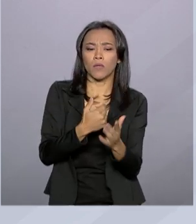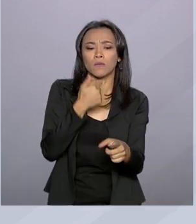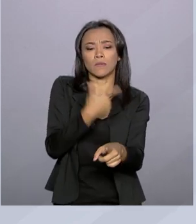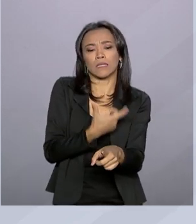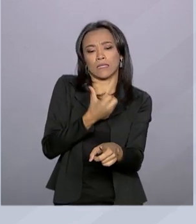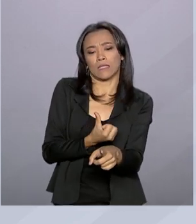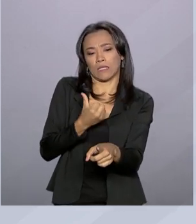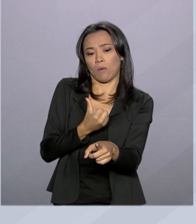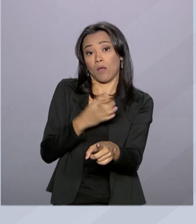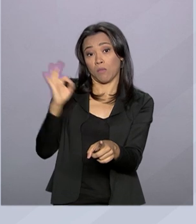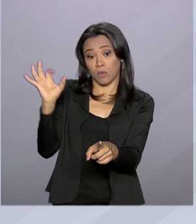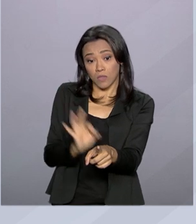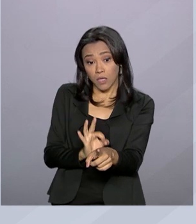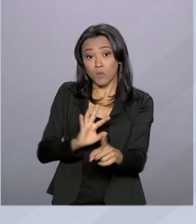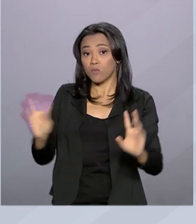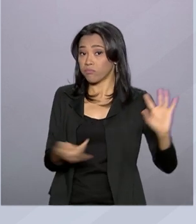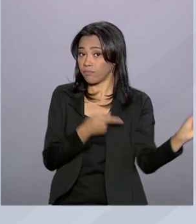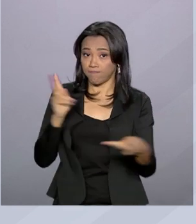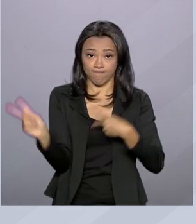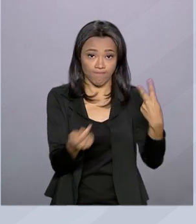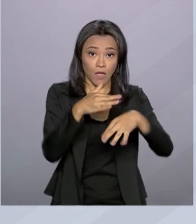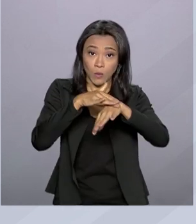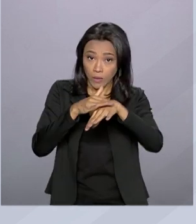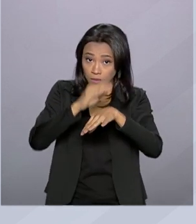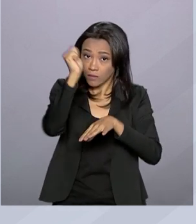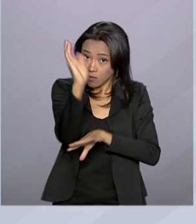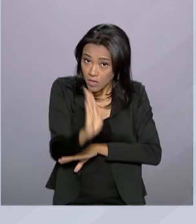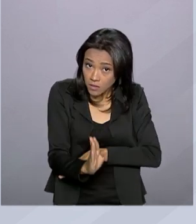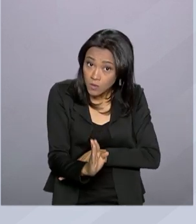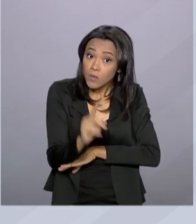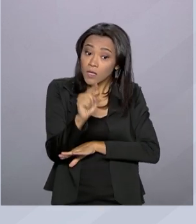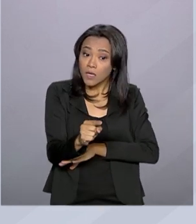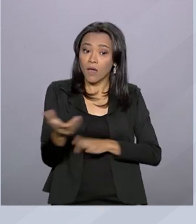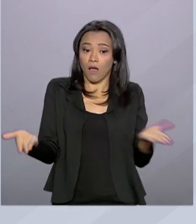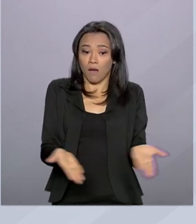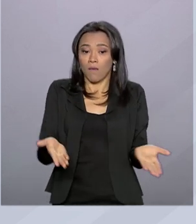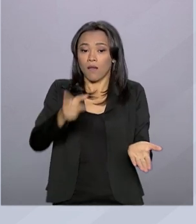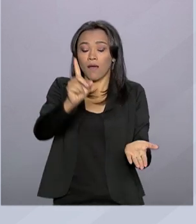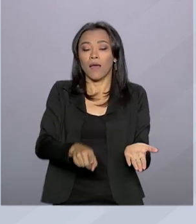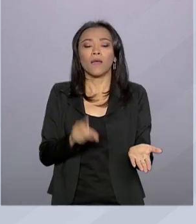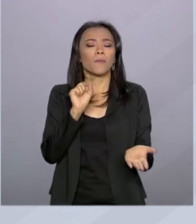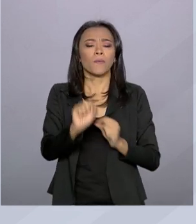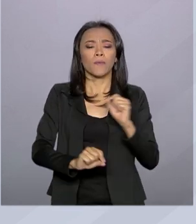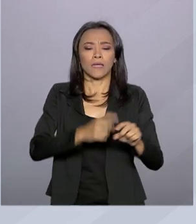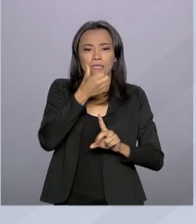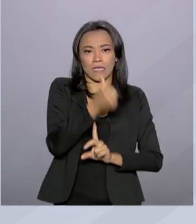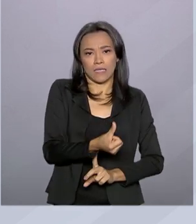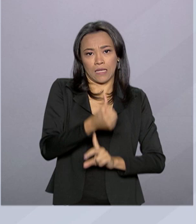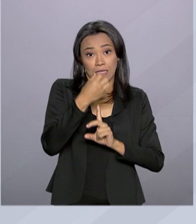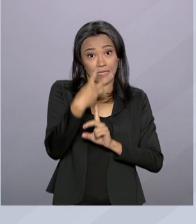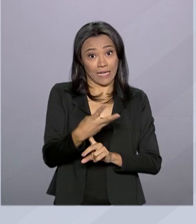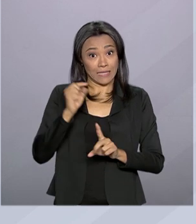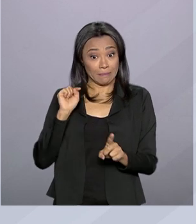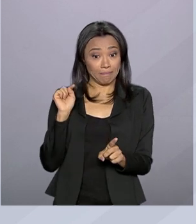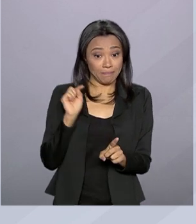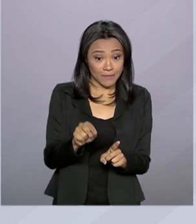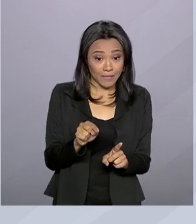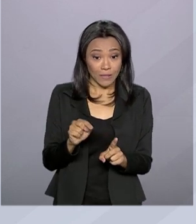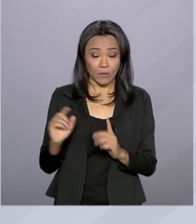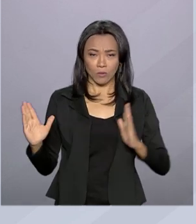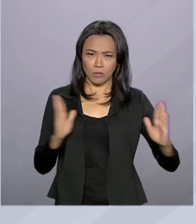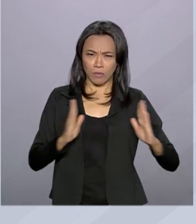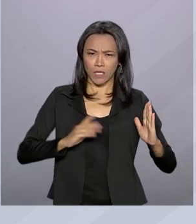% no número de casos da doença no país, que passou de quase 63 mil nas primeiras 11